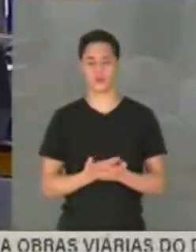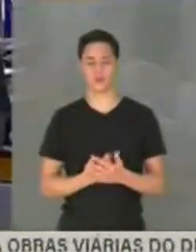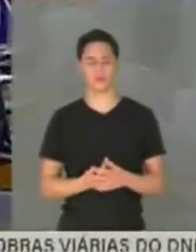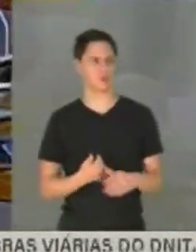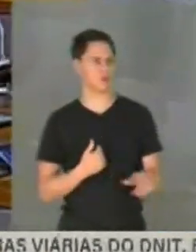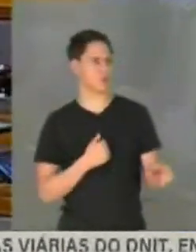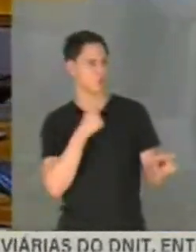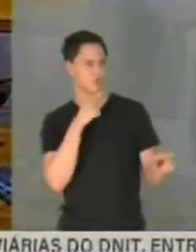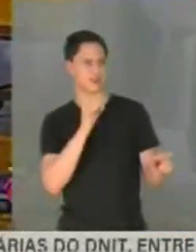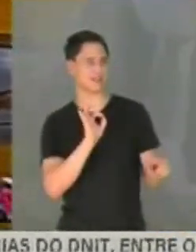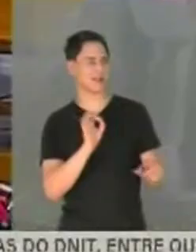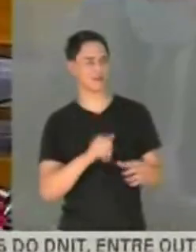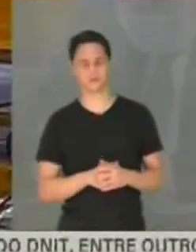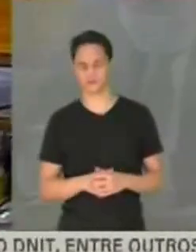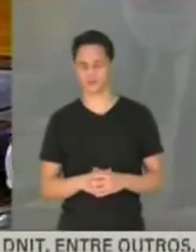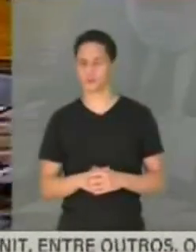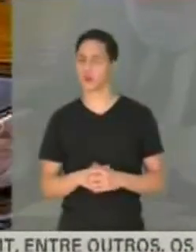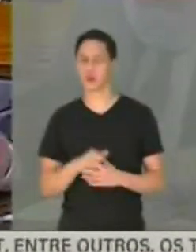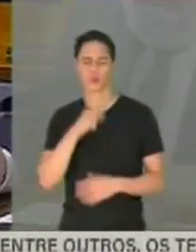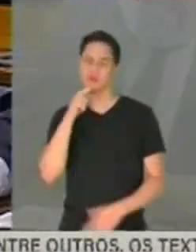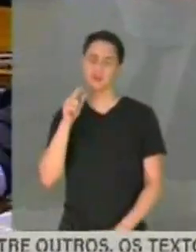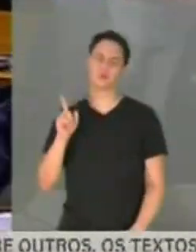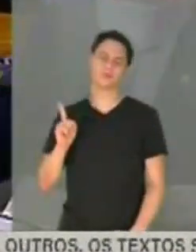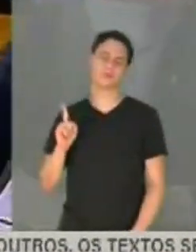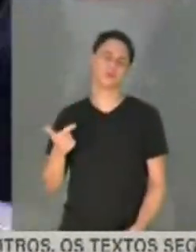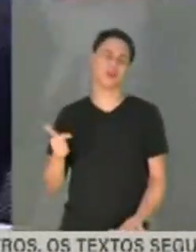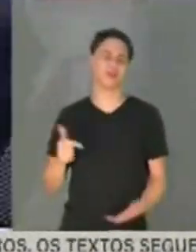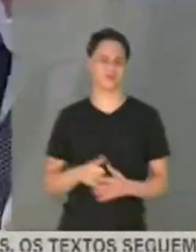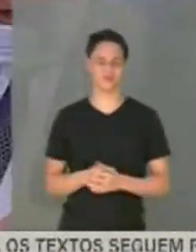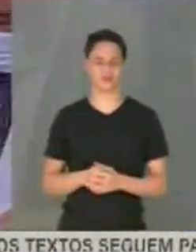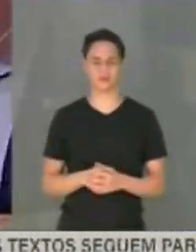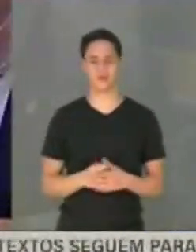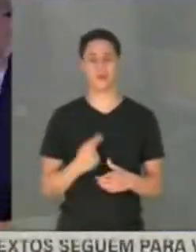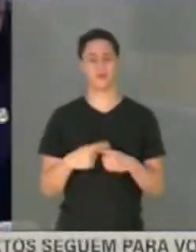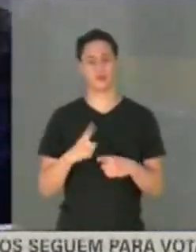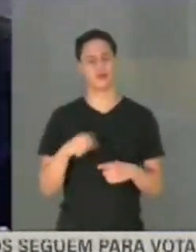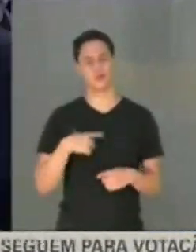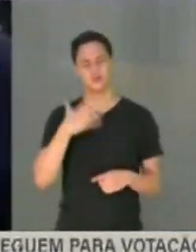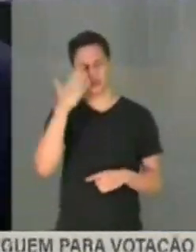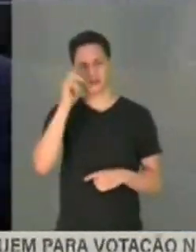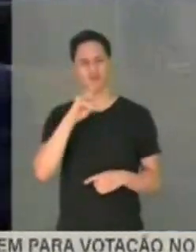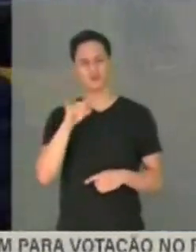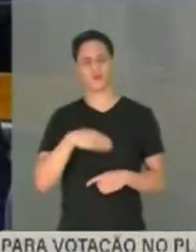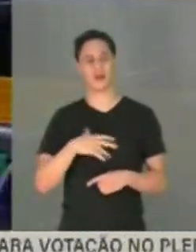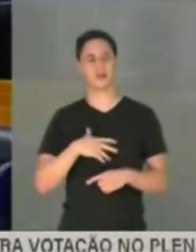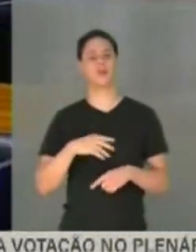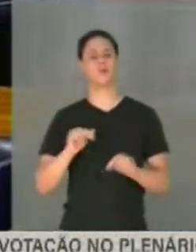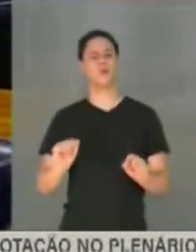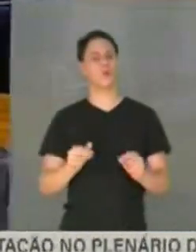nenhuma dúvida. Eu não tenho nenhuma dúvida que a verdade vai aparecer. E é coisa escabrosa. É gente poderosa.